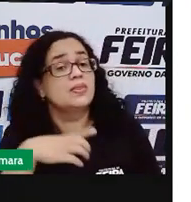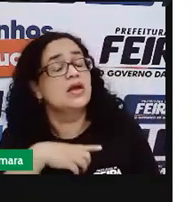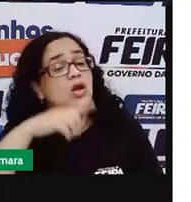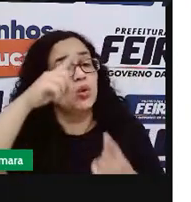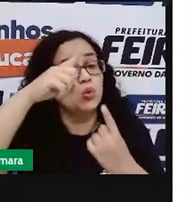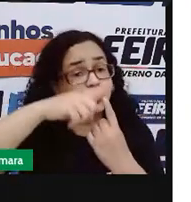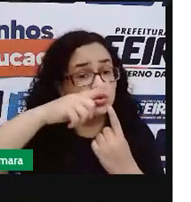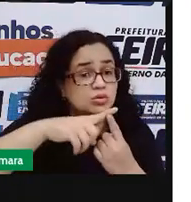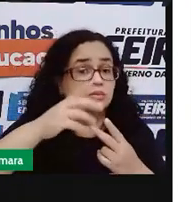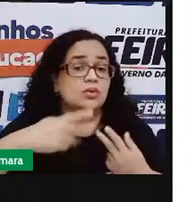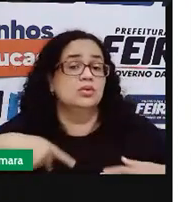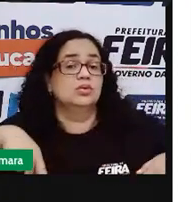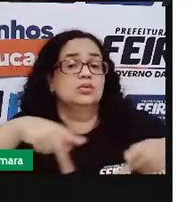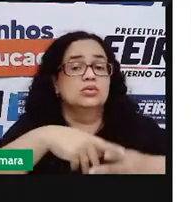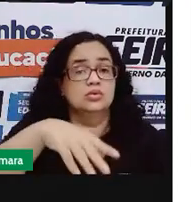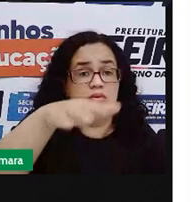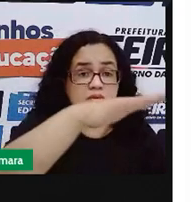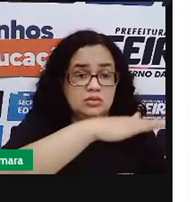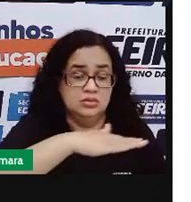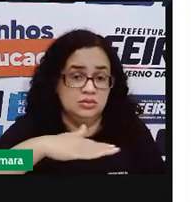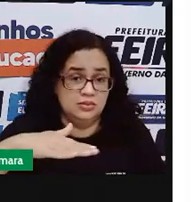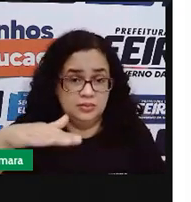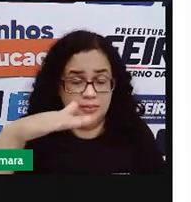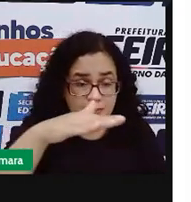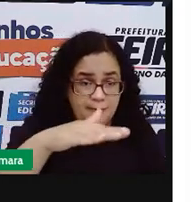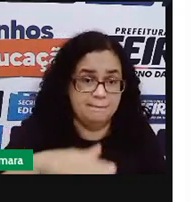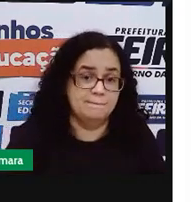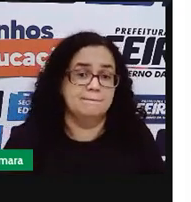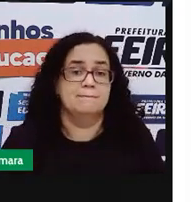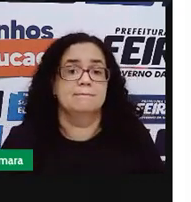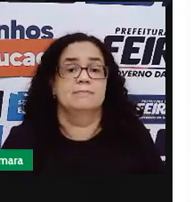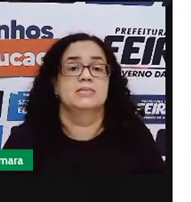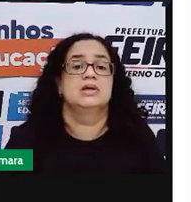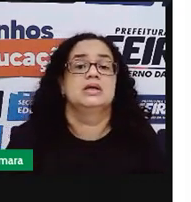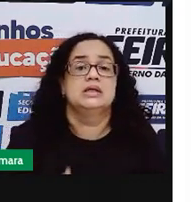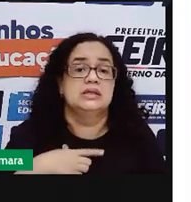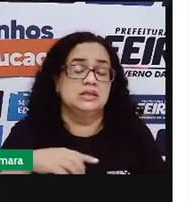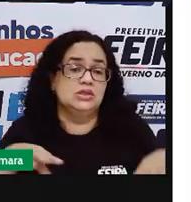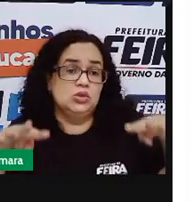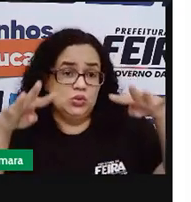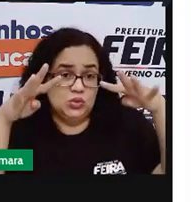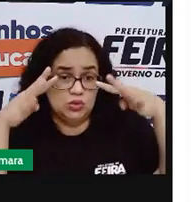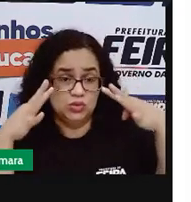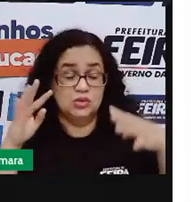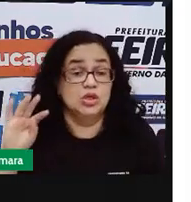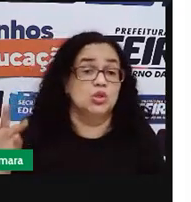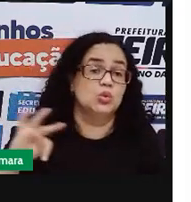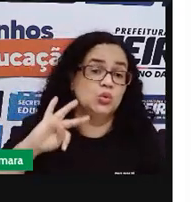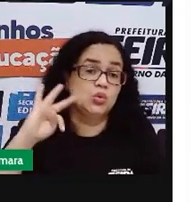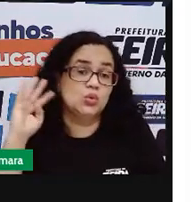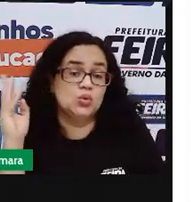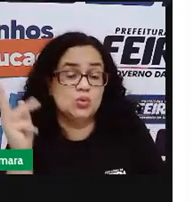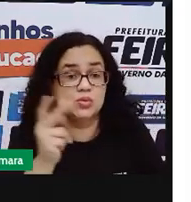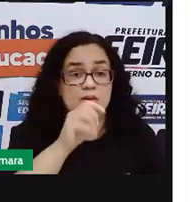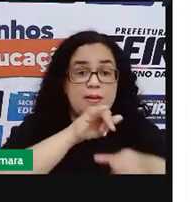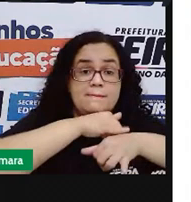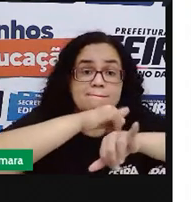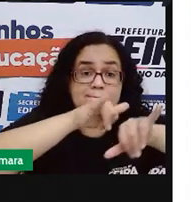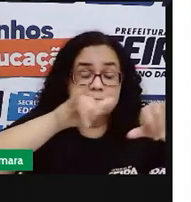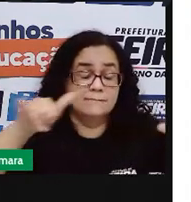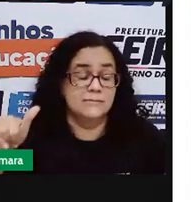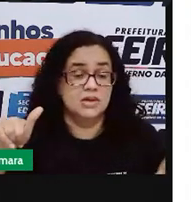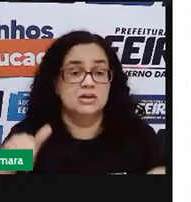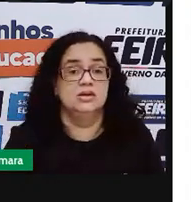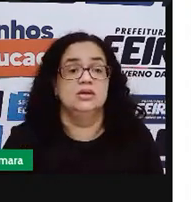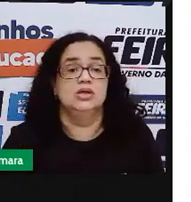público, um tipo de consumidor. Esse aqui chama a atenção do público geral. É a propaganda de um